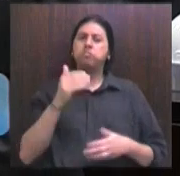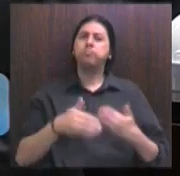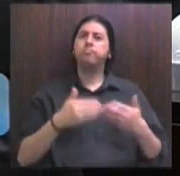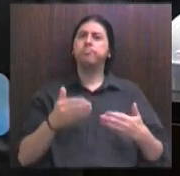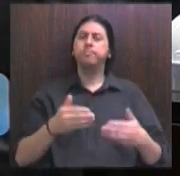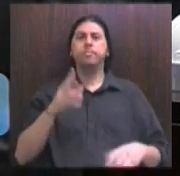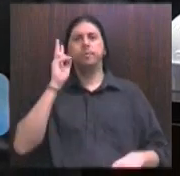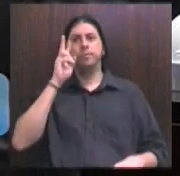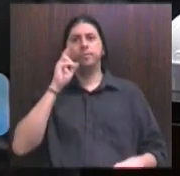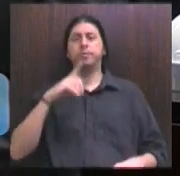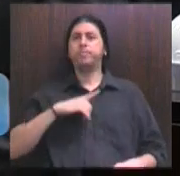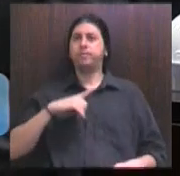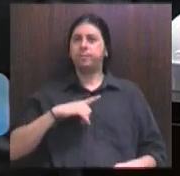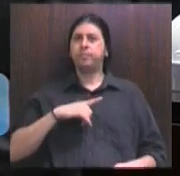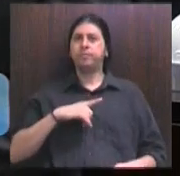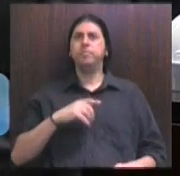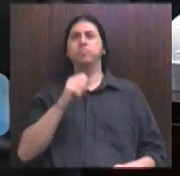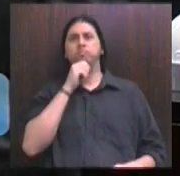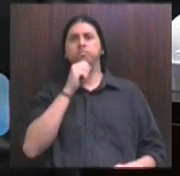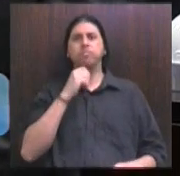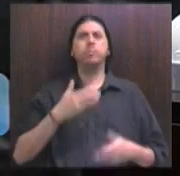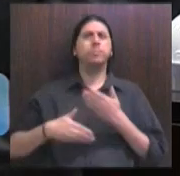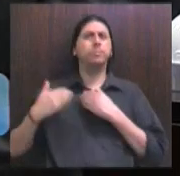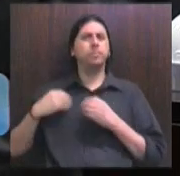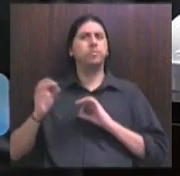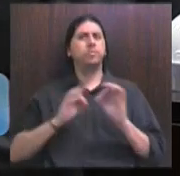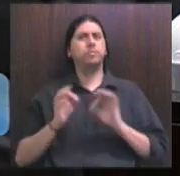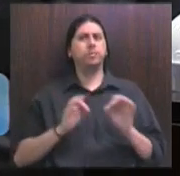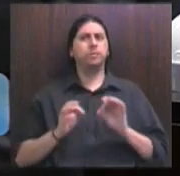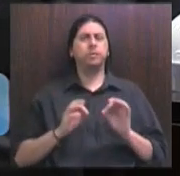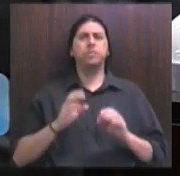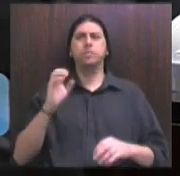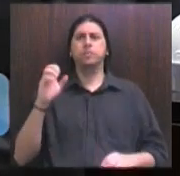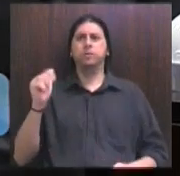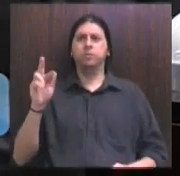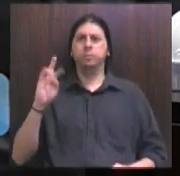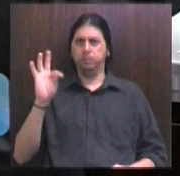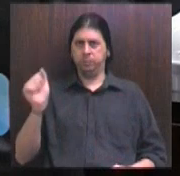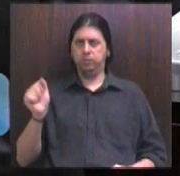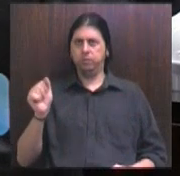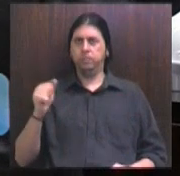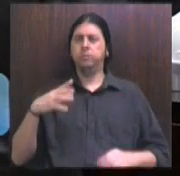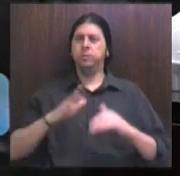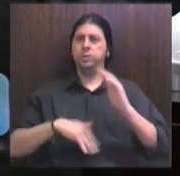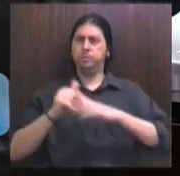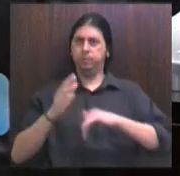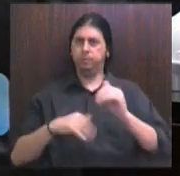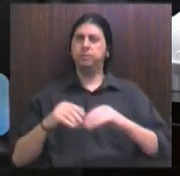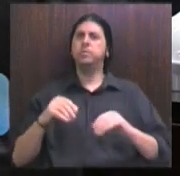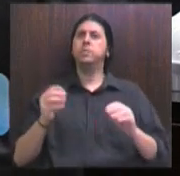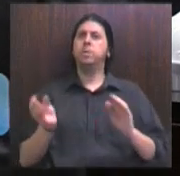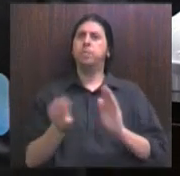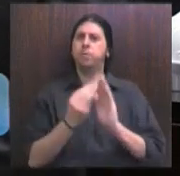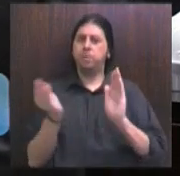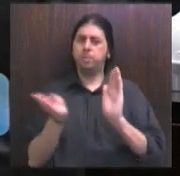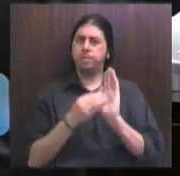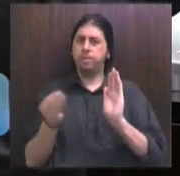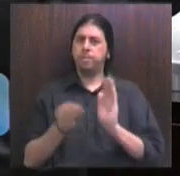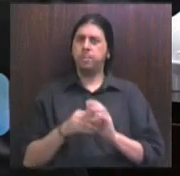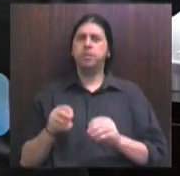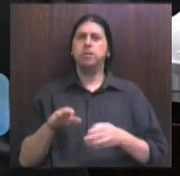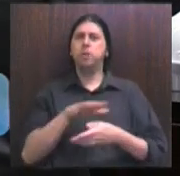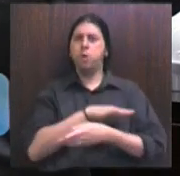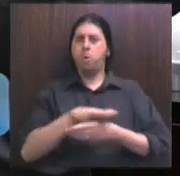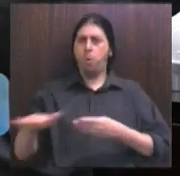passado, que era um feito com concreto e que tinha profundidade, os asfaltos, quando se